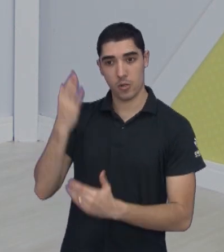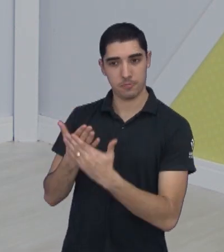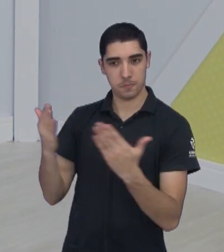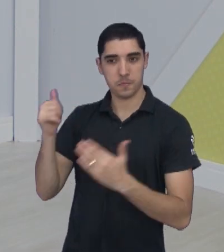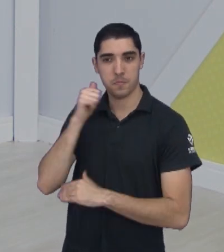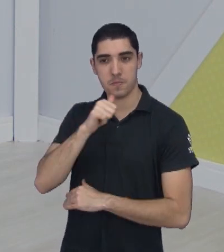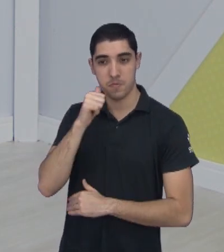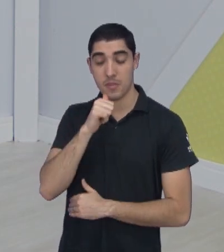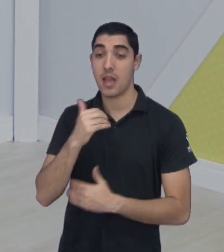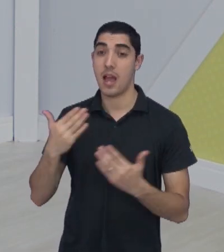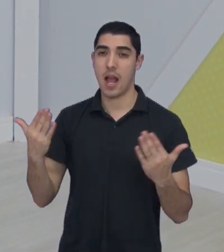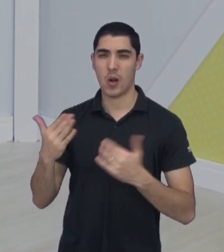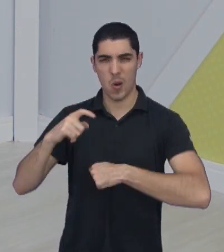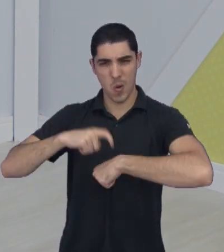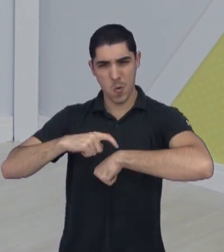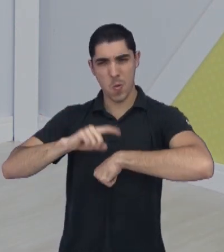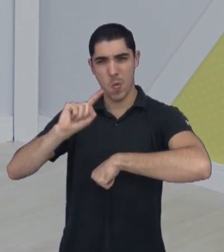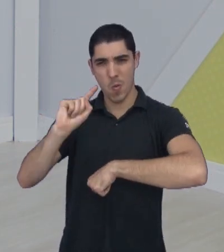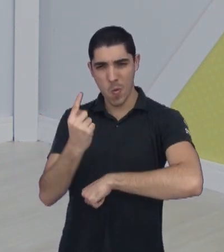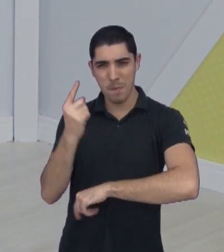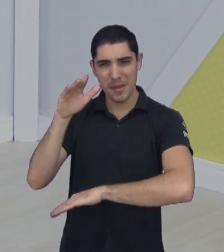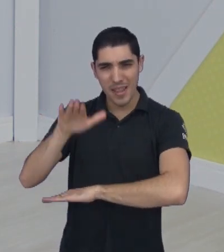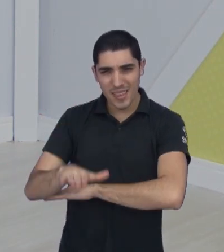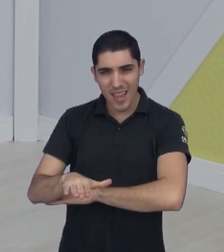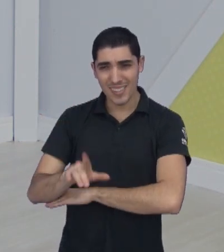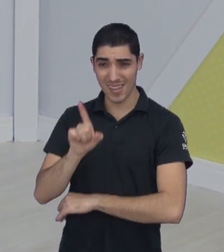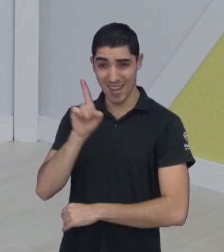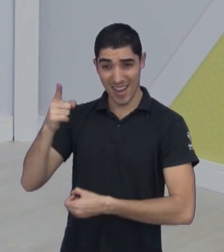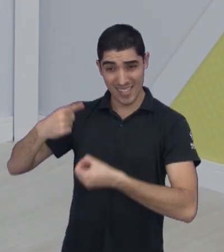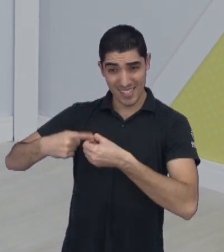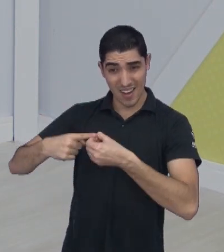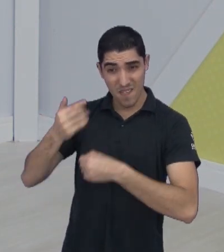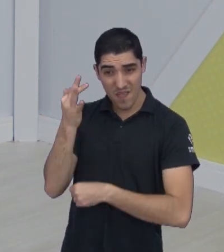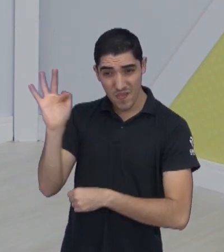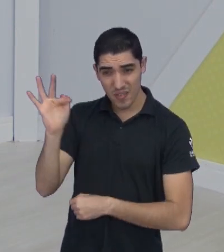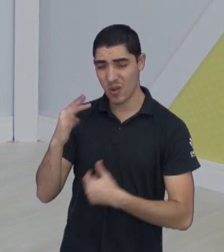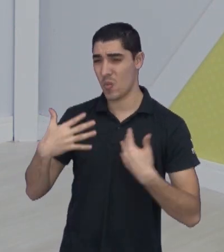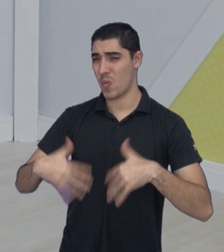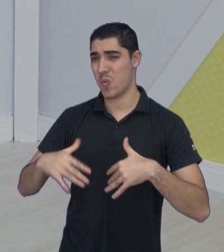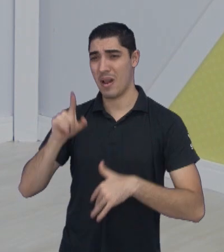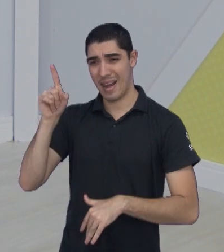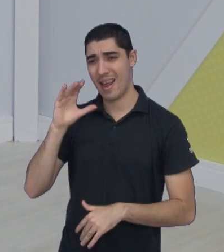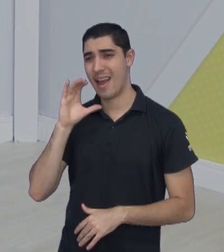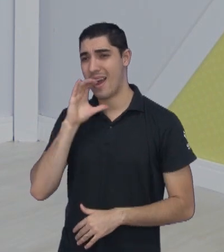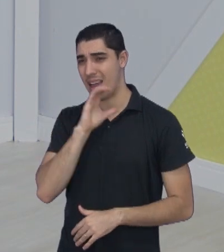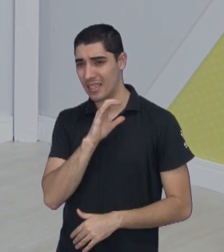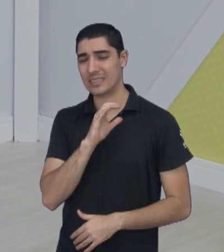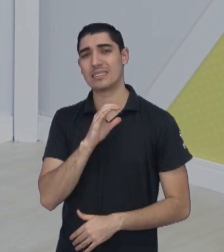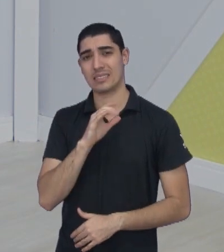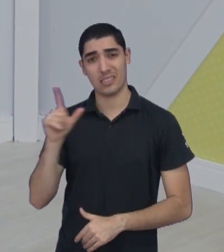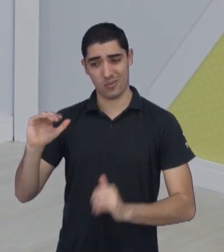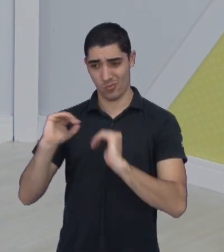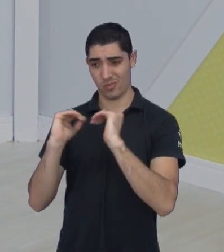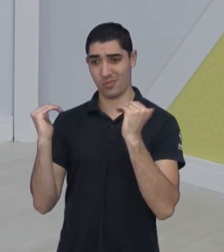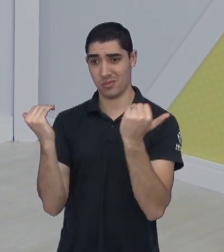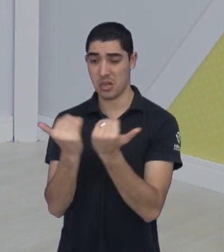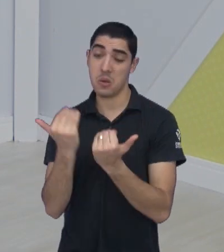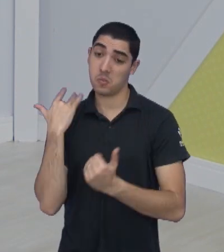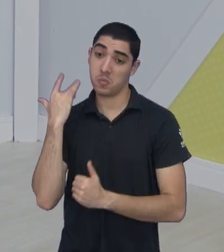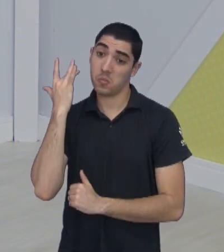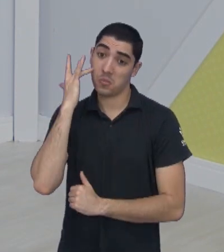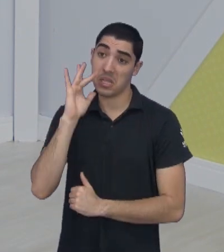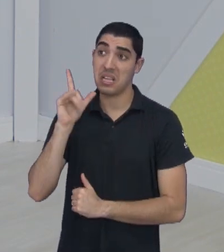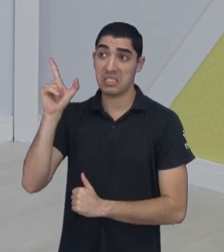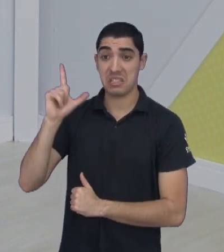meninas. Agora botar o jogo uma hora da tarde no Pedrocão, a cidade de Franca é quente para danar. O ginásio lá também é quente. Eu não sei se agora o